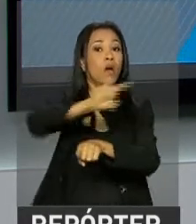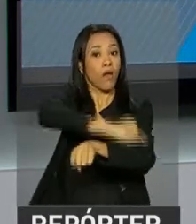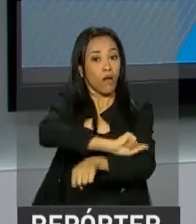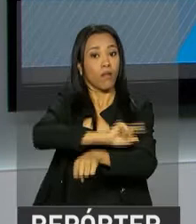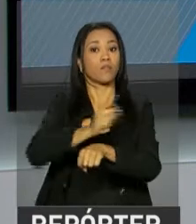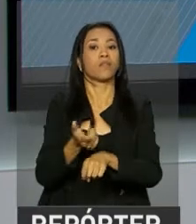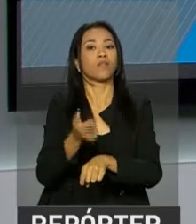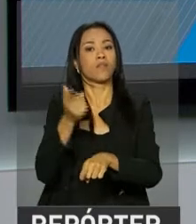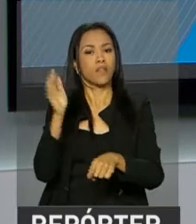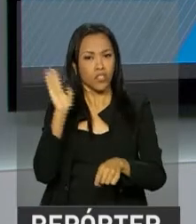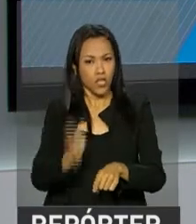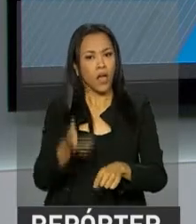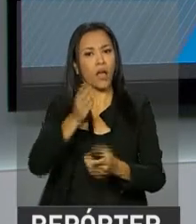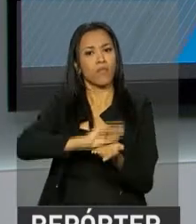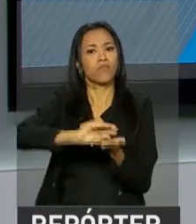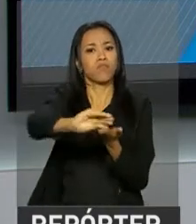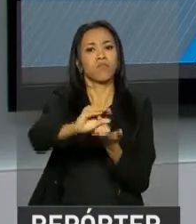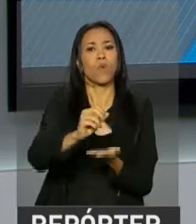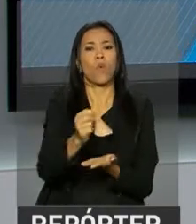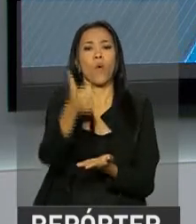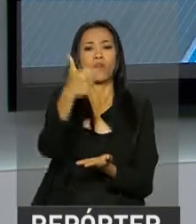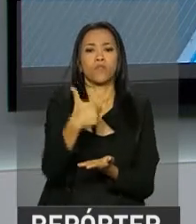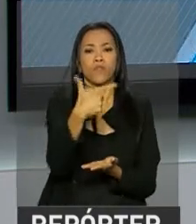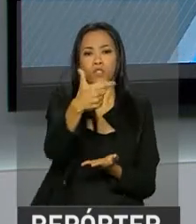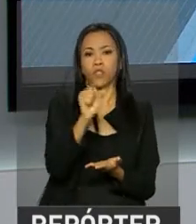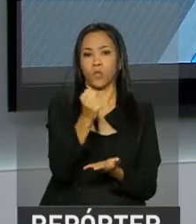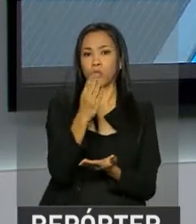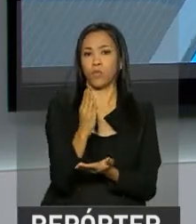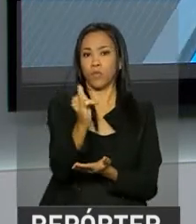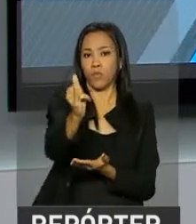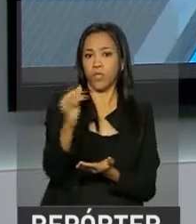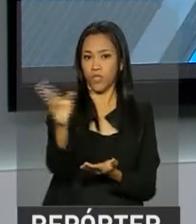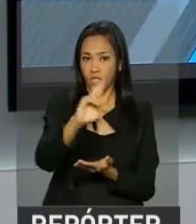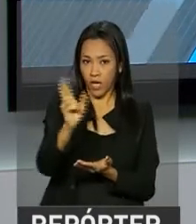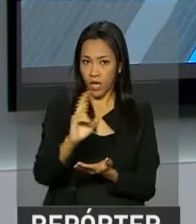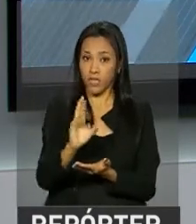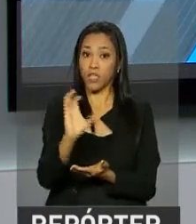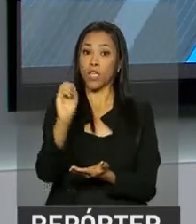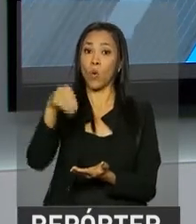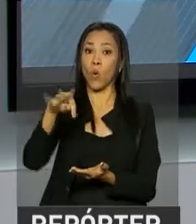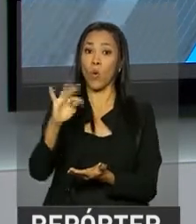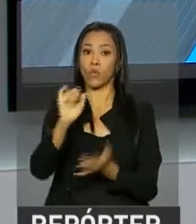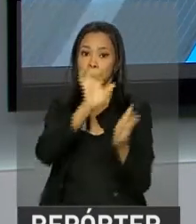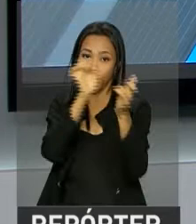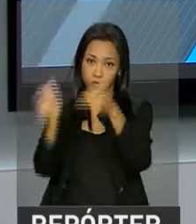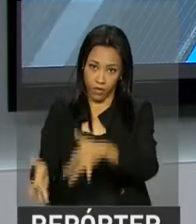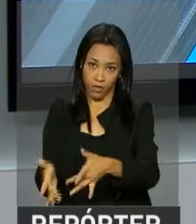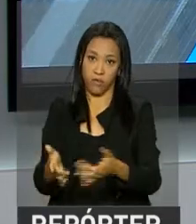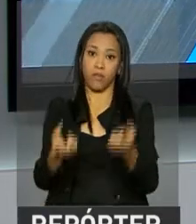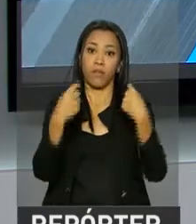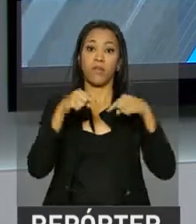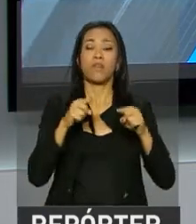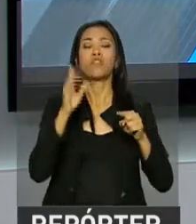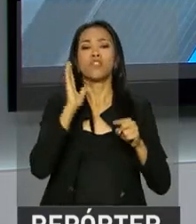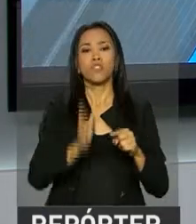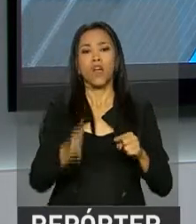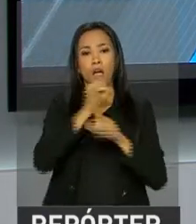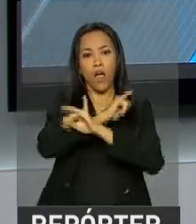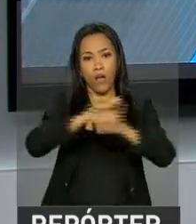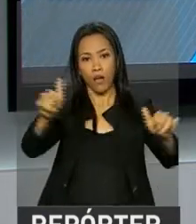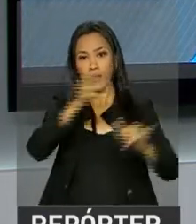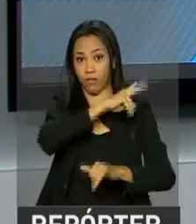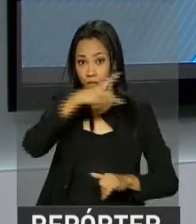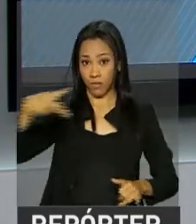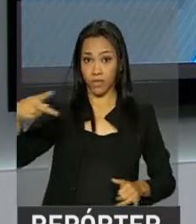Até agora, foram liberados quase 28 bilhões de reais em contas inativas. O anúncio foi feito pelo presidente